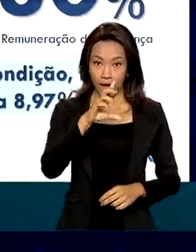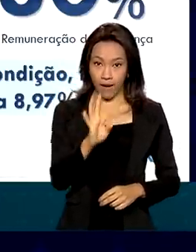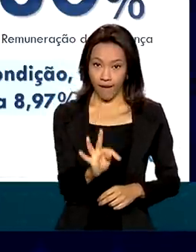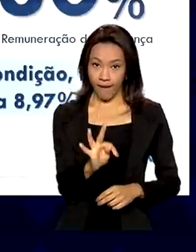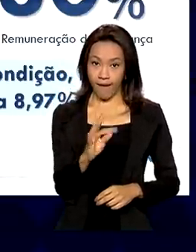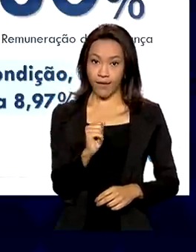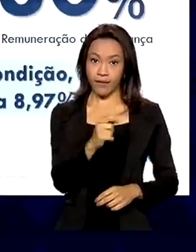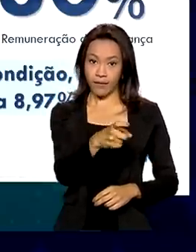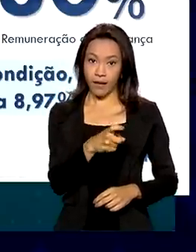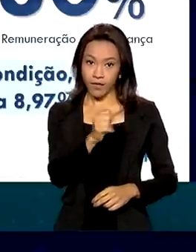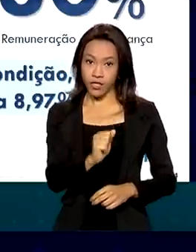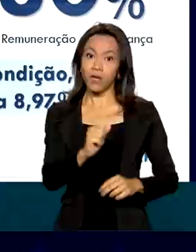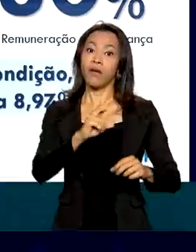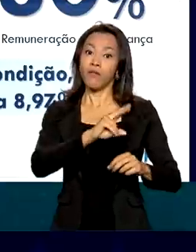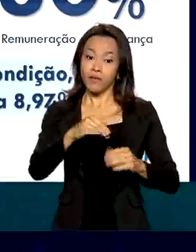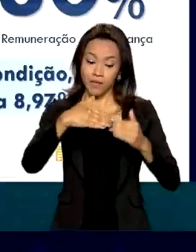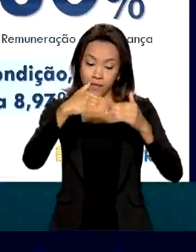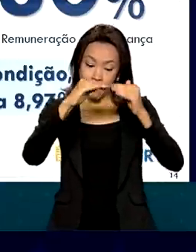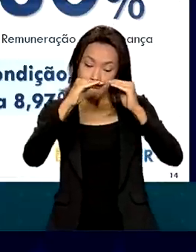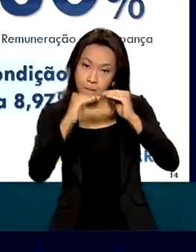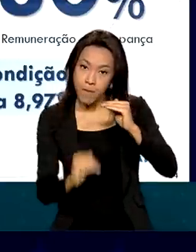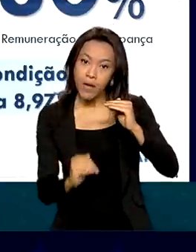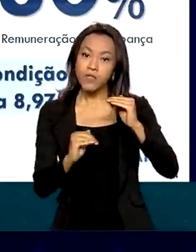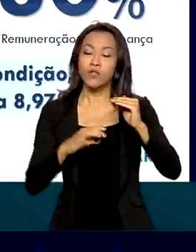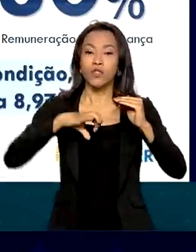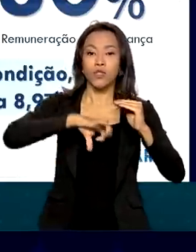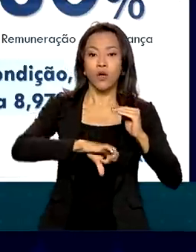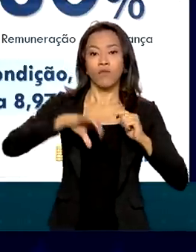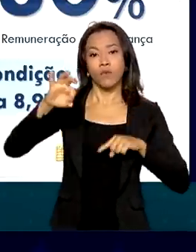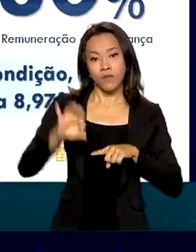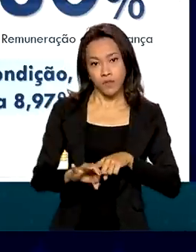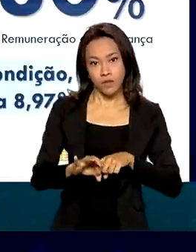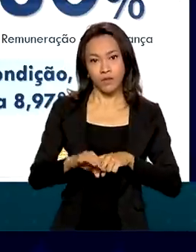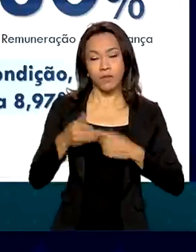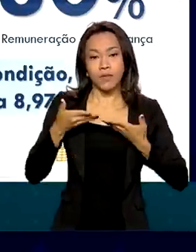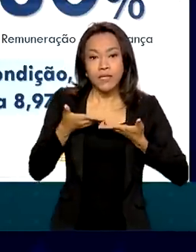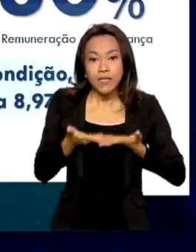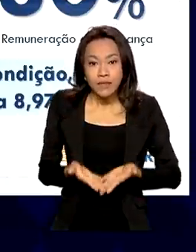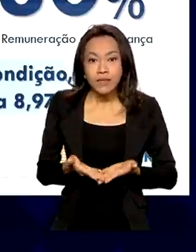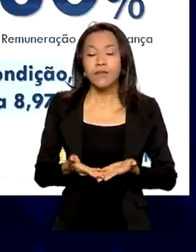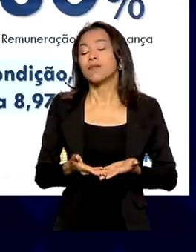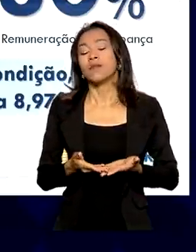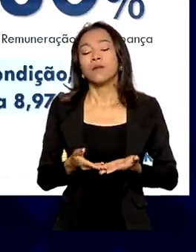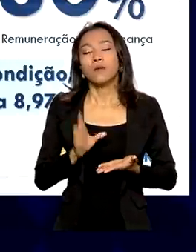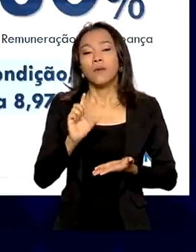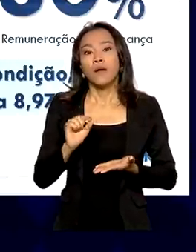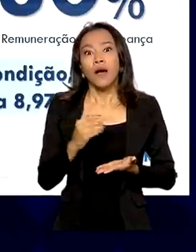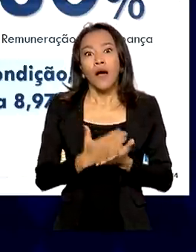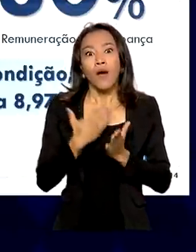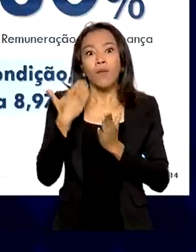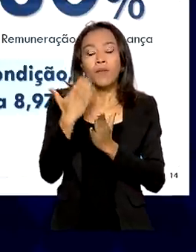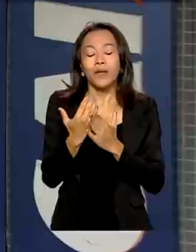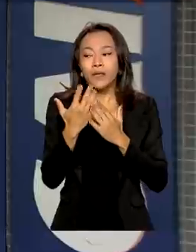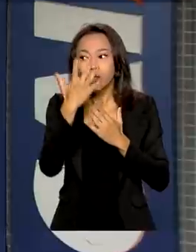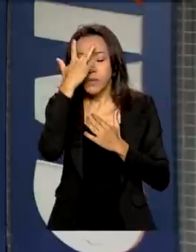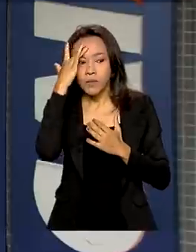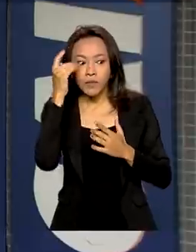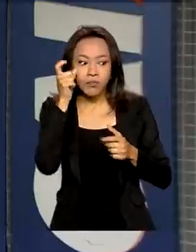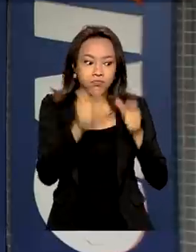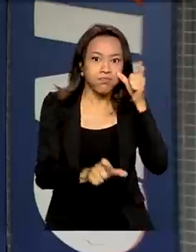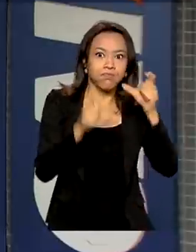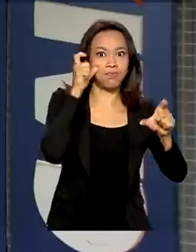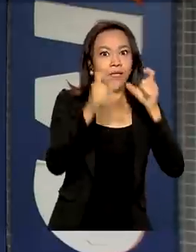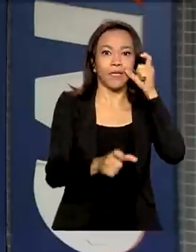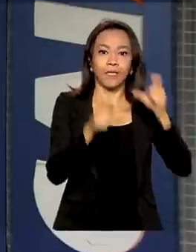vai ser abaixo de 9%, também aumenta bastante a atratividade. Uma